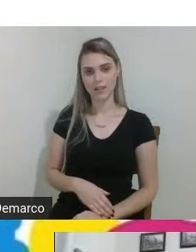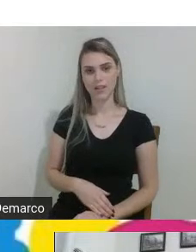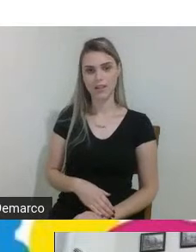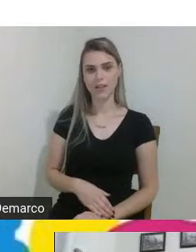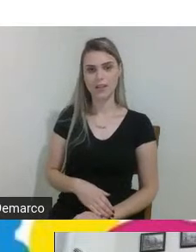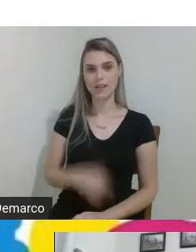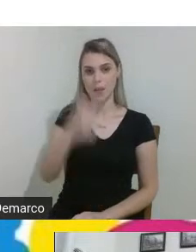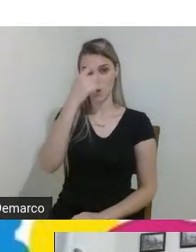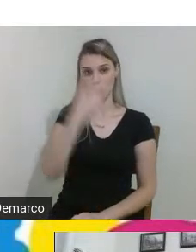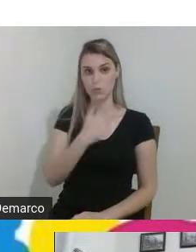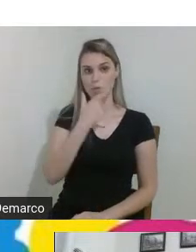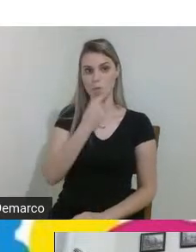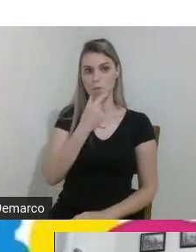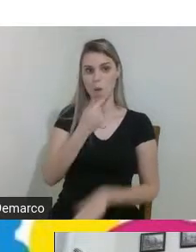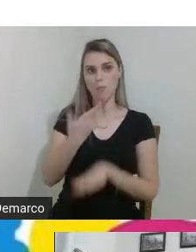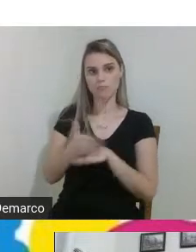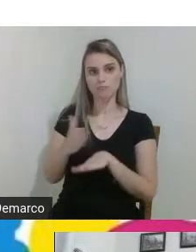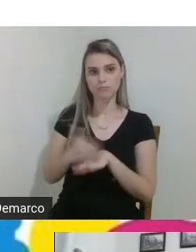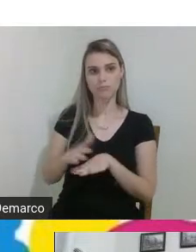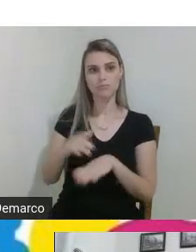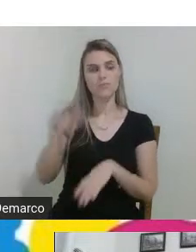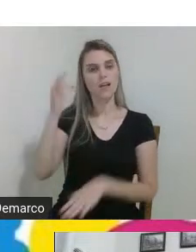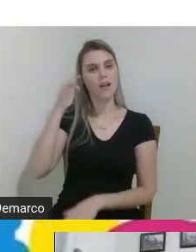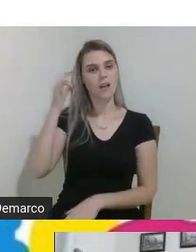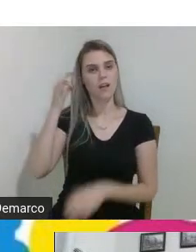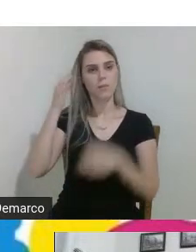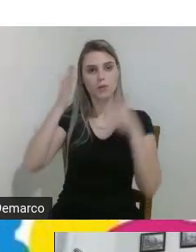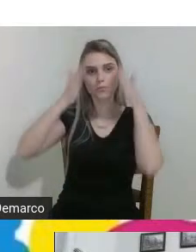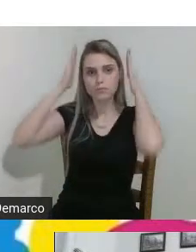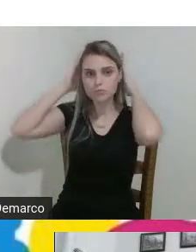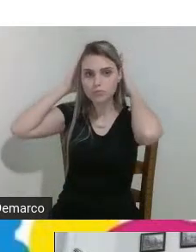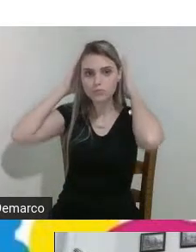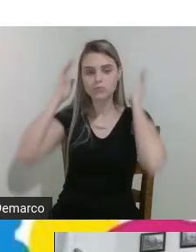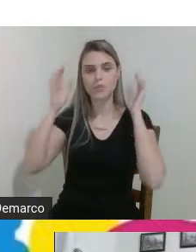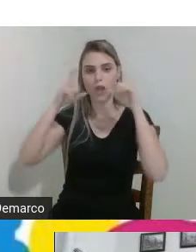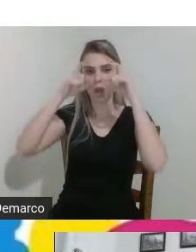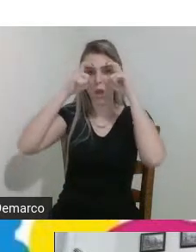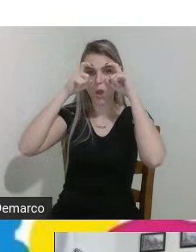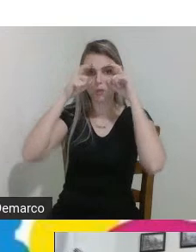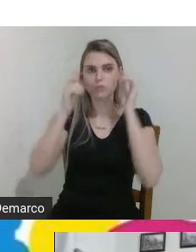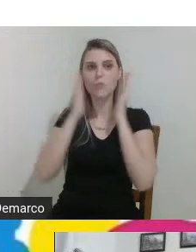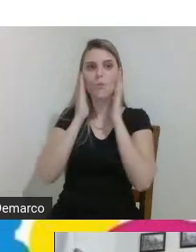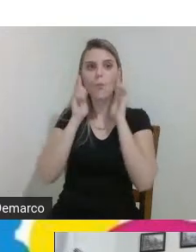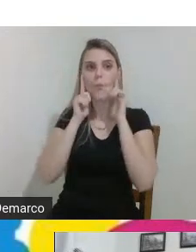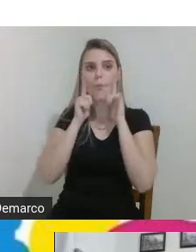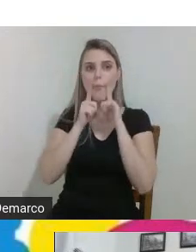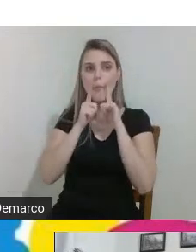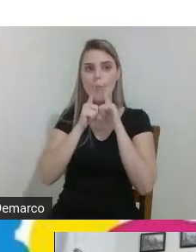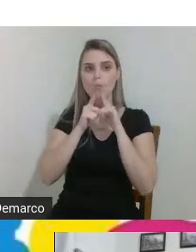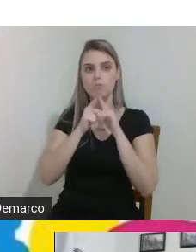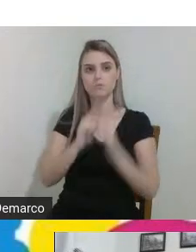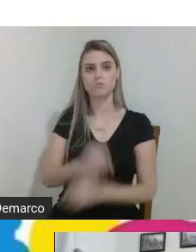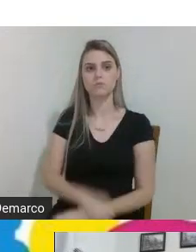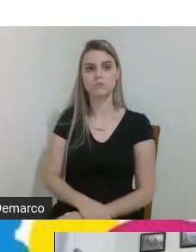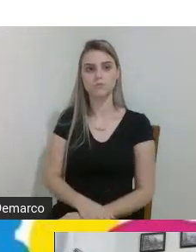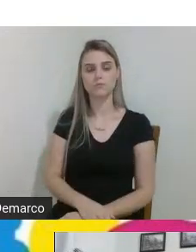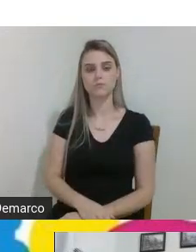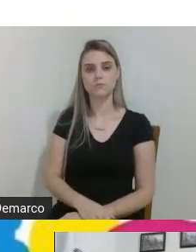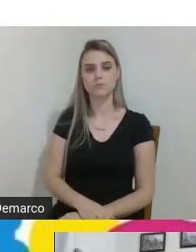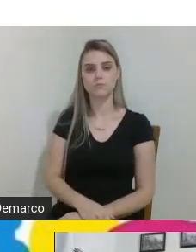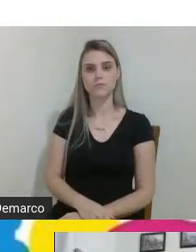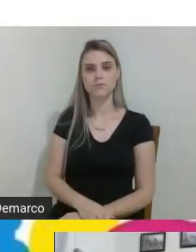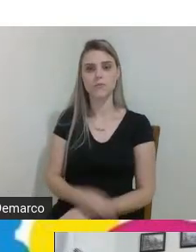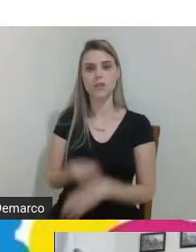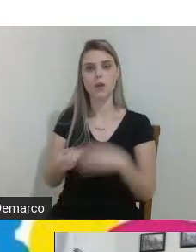um homem branco cabelos curtos de óculos e sem barba então como